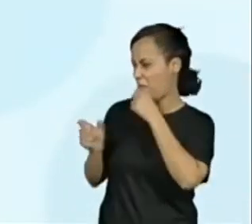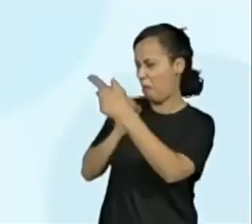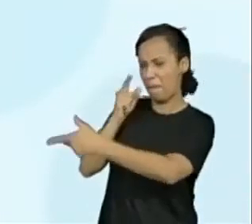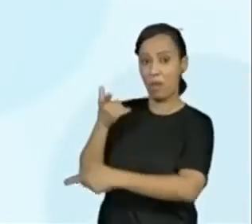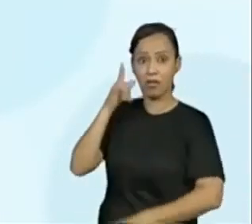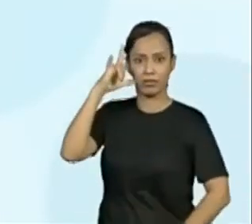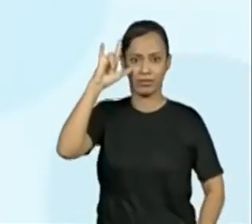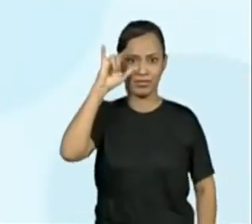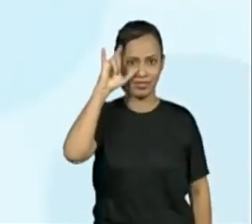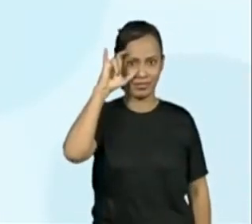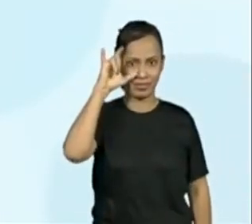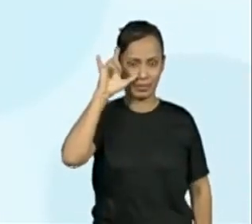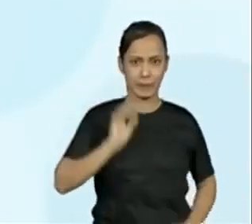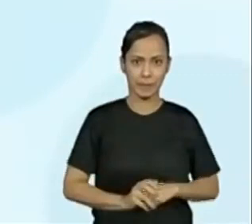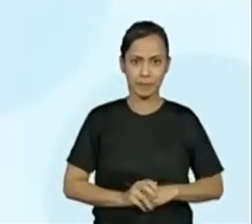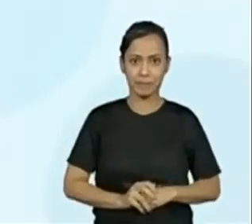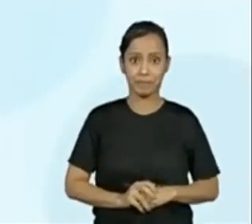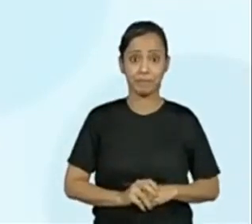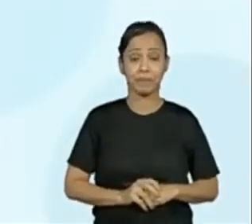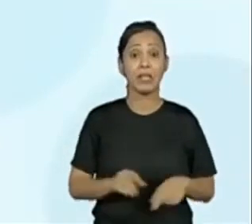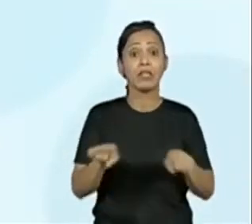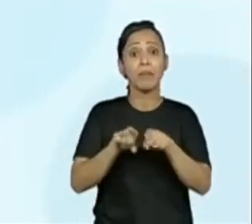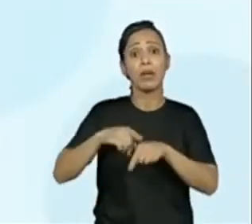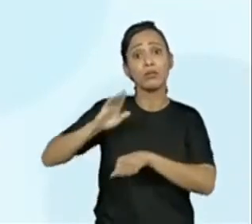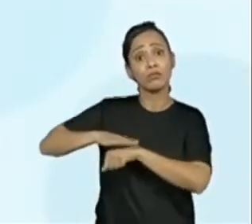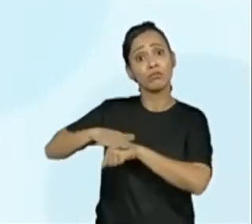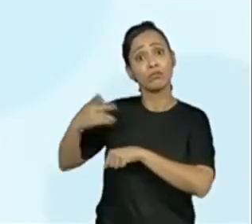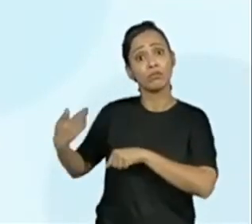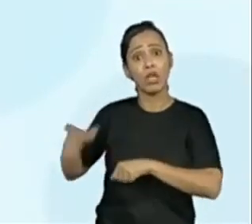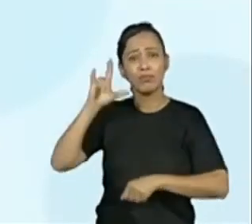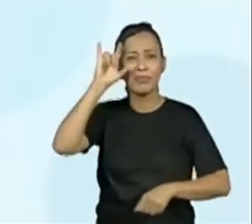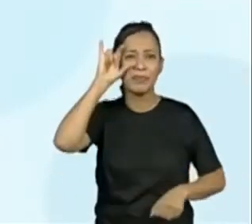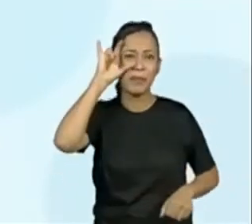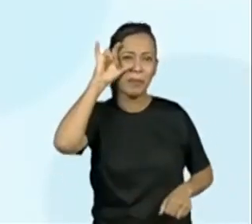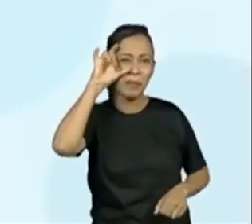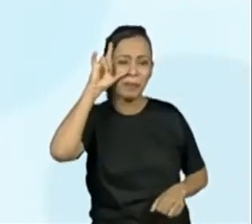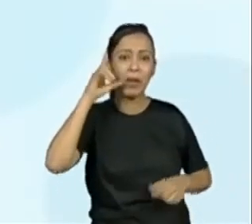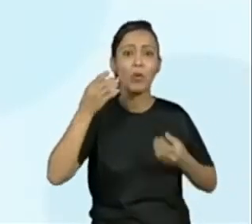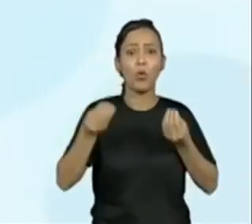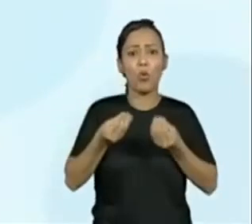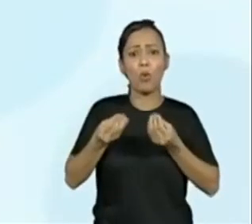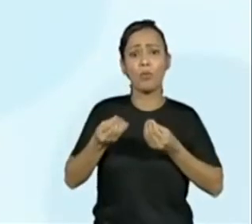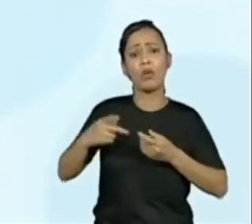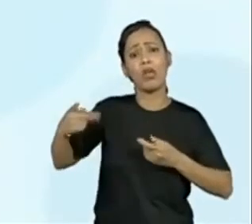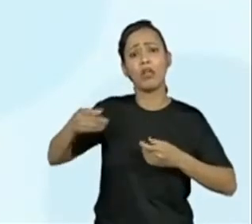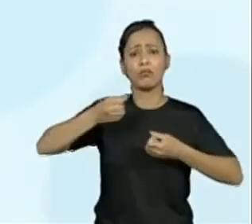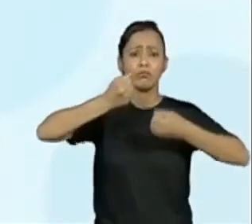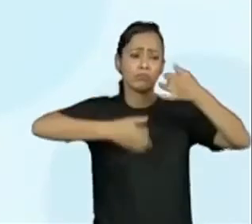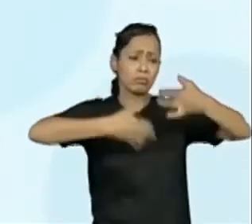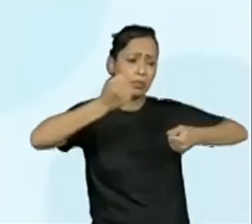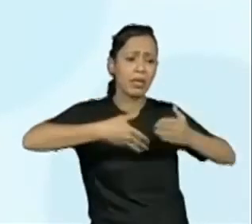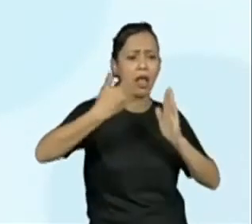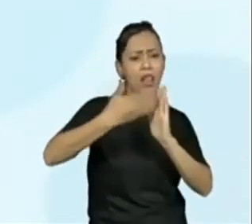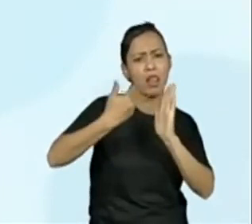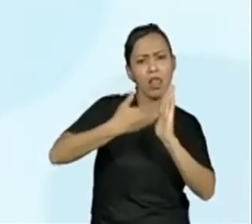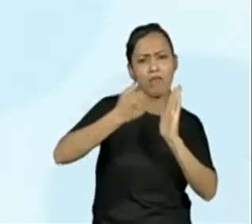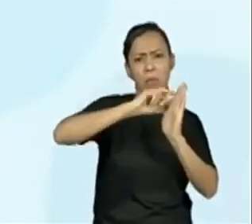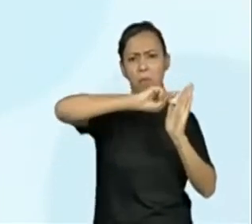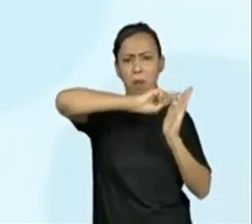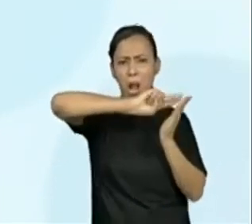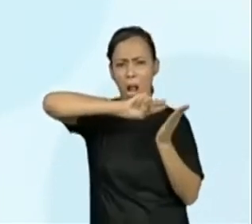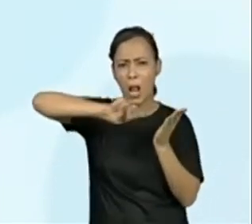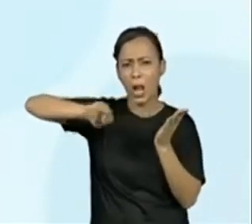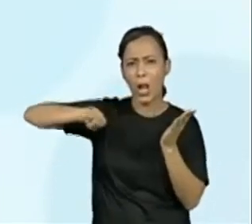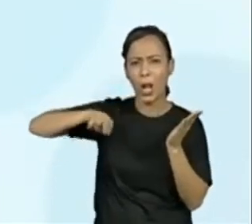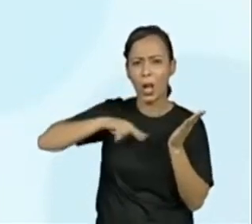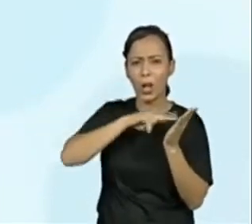Instagram. Seu pequeno canal de comunicação na rede social é utilizado para falar dos livros que lê fazendo